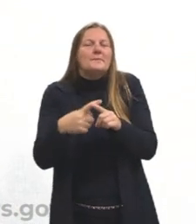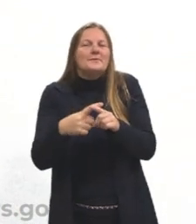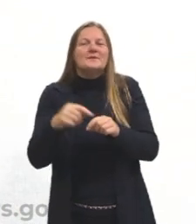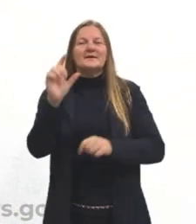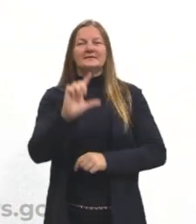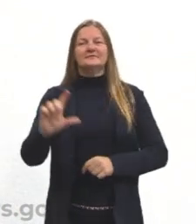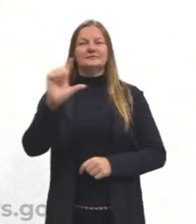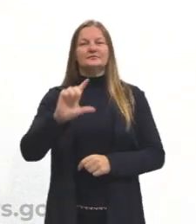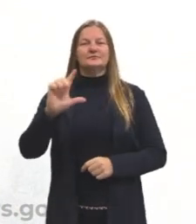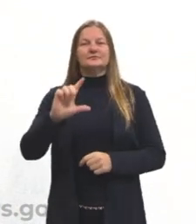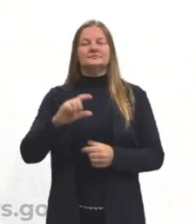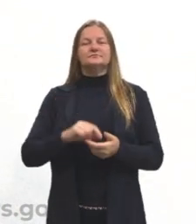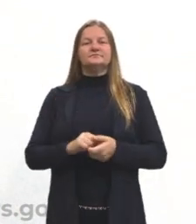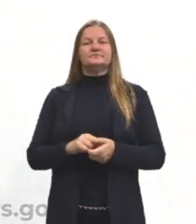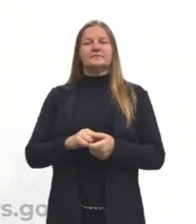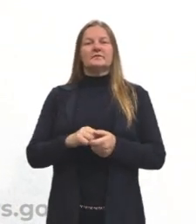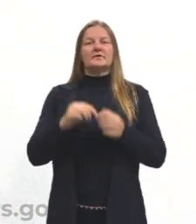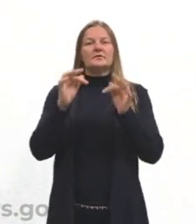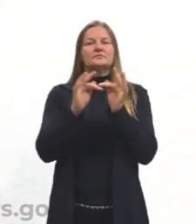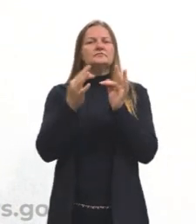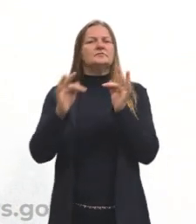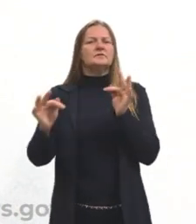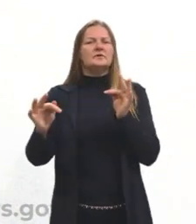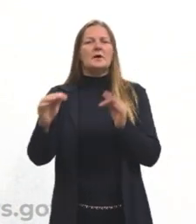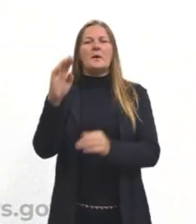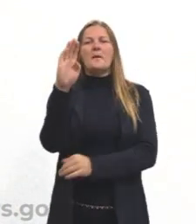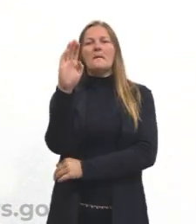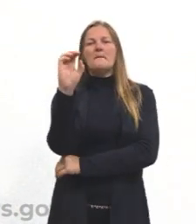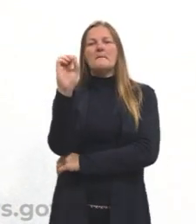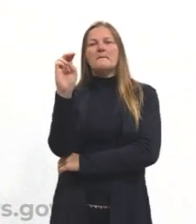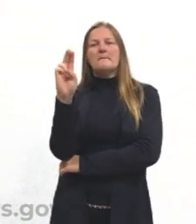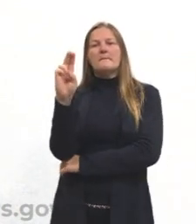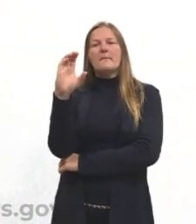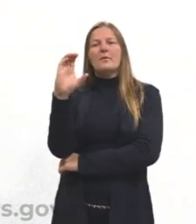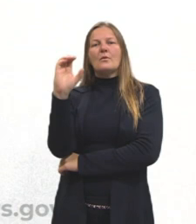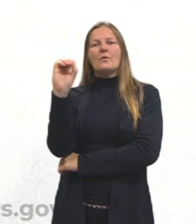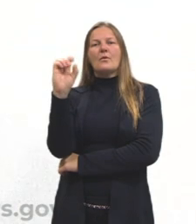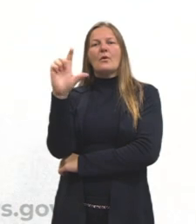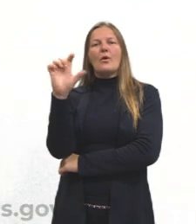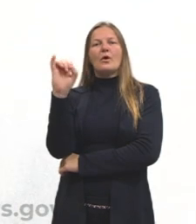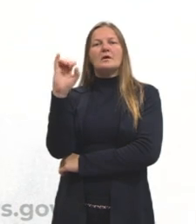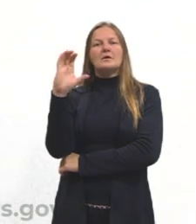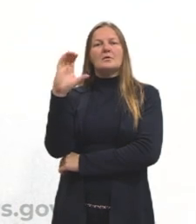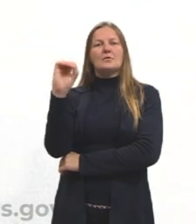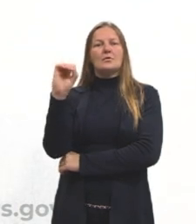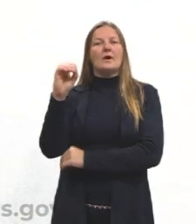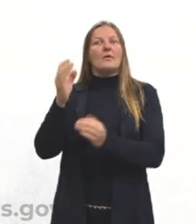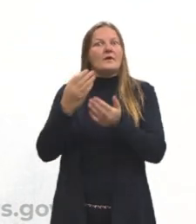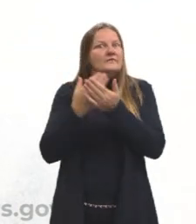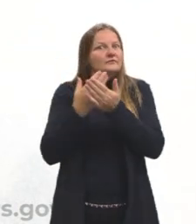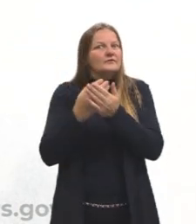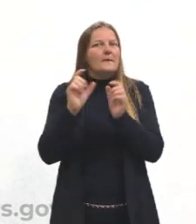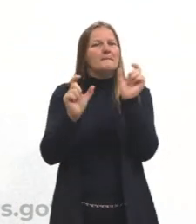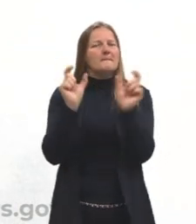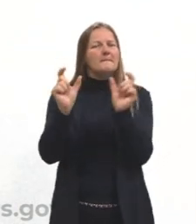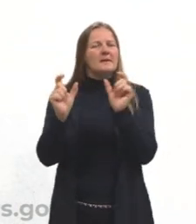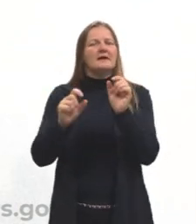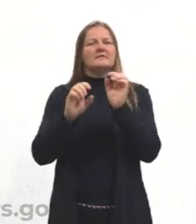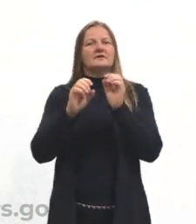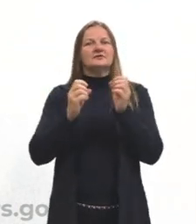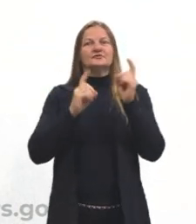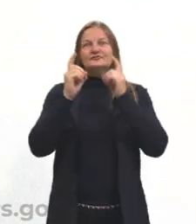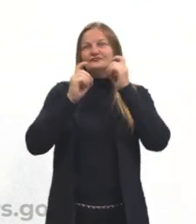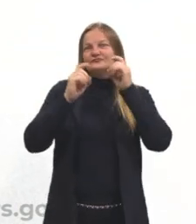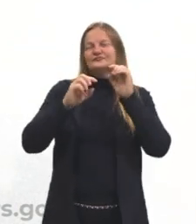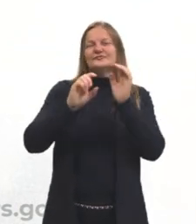literatura arcad é bucólica. O que significa esse bucólico? Então, temos agora alguns nomes e algumas expressões